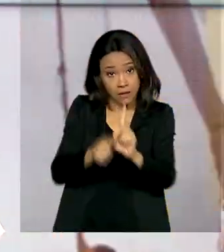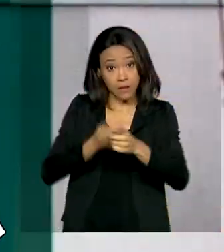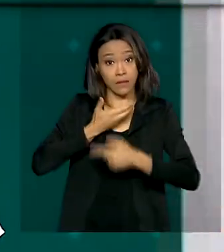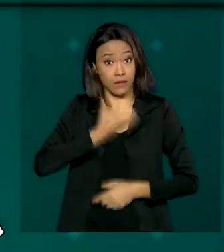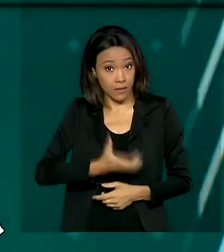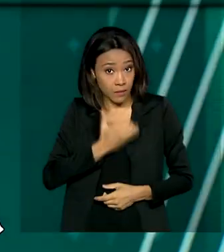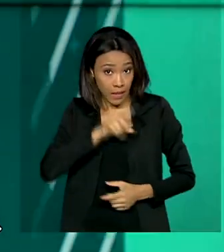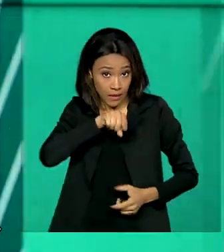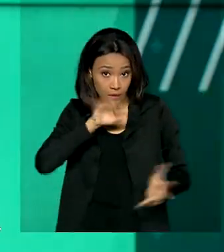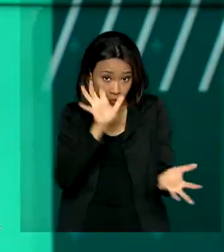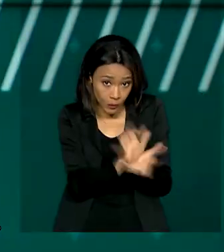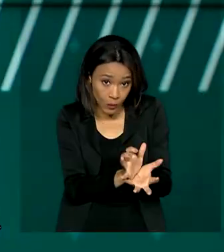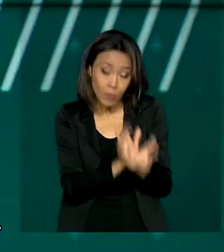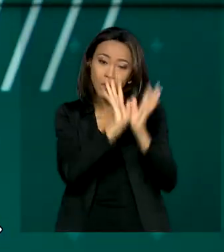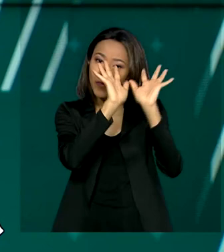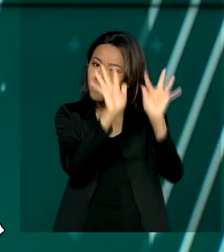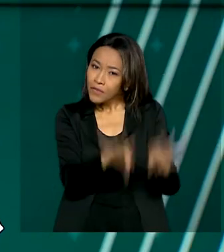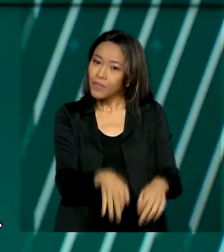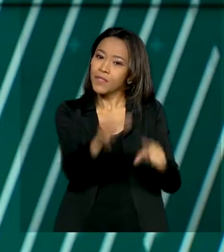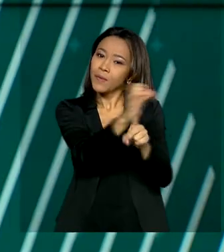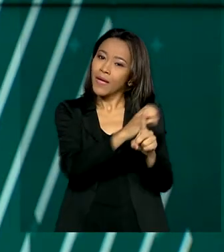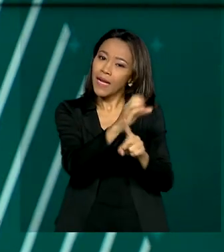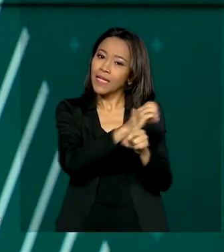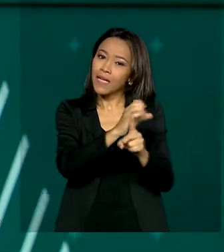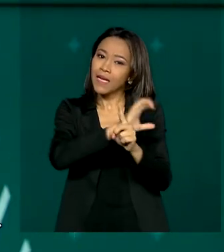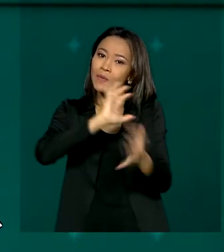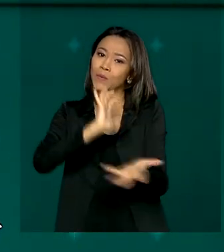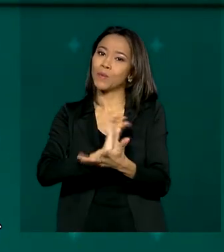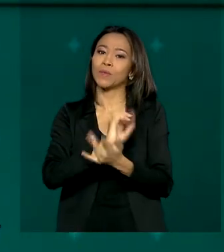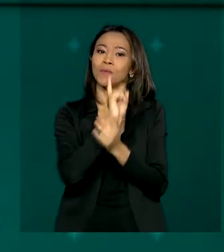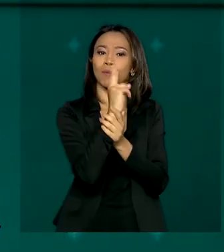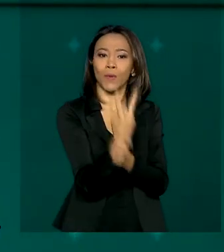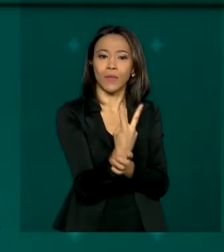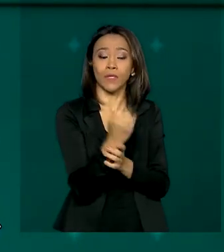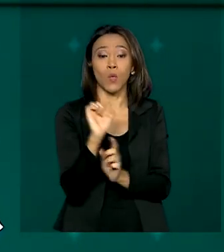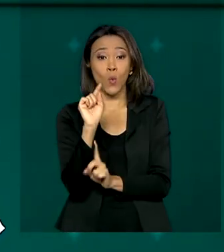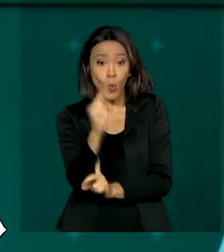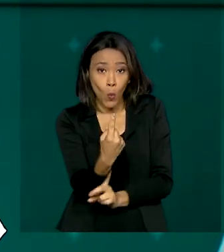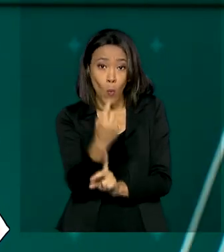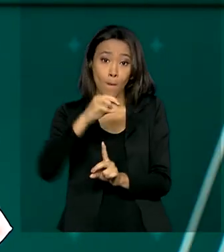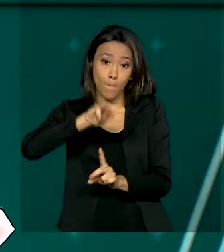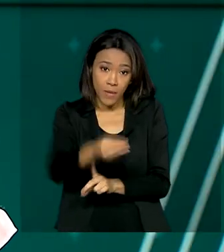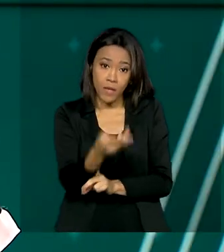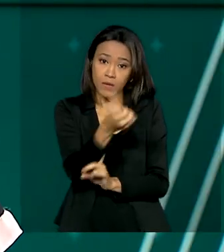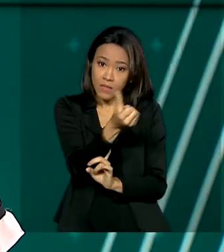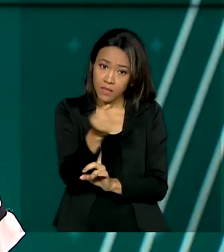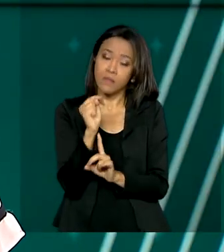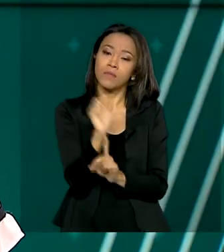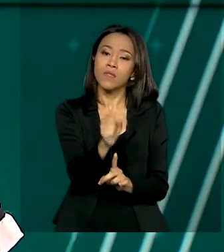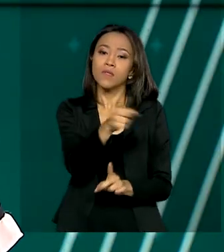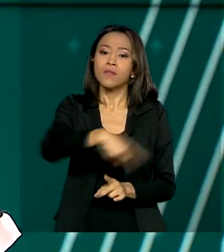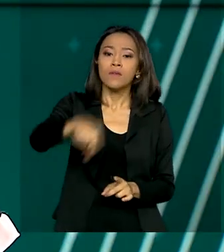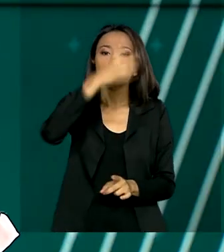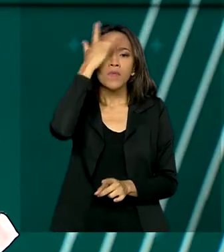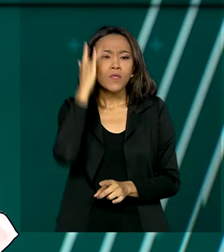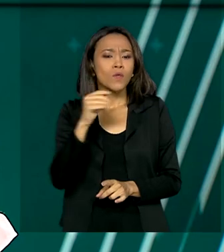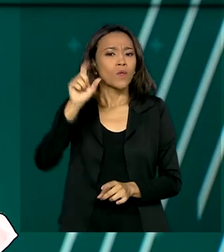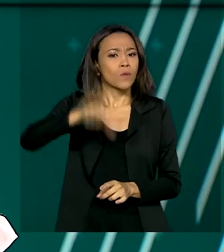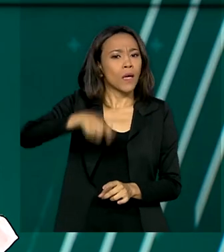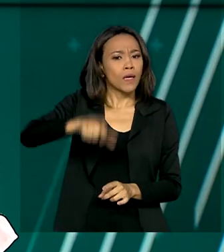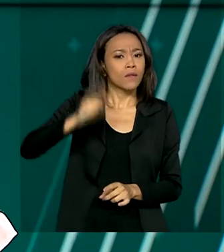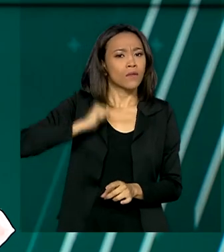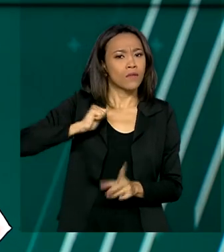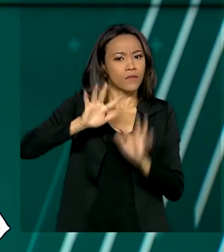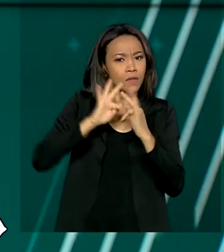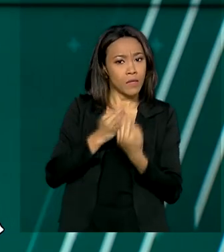Com esse grupo, termina o calendário do ciclo 2. 1 milhão e 600 mil beneficiários do Bolsa Família, com o NIS Final